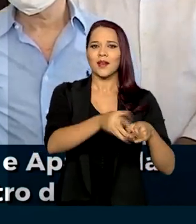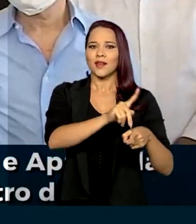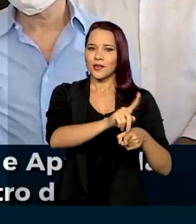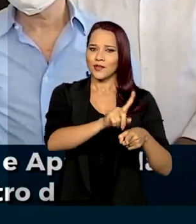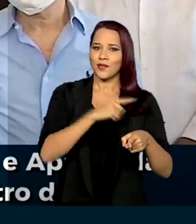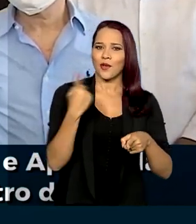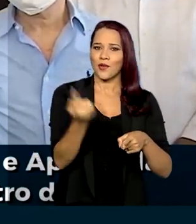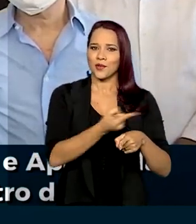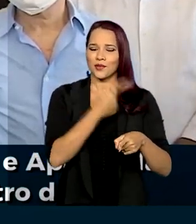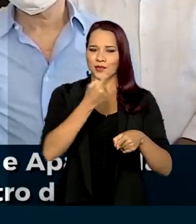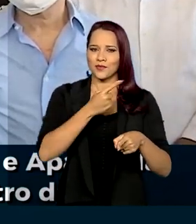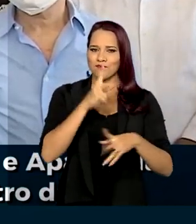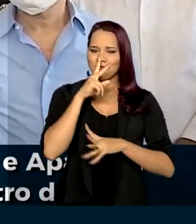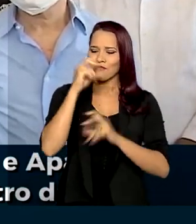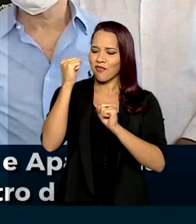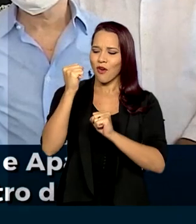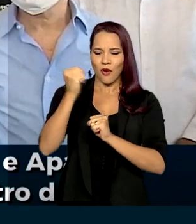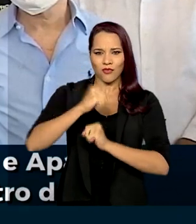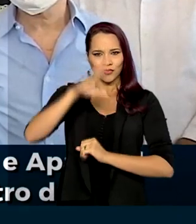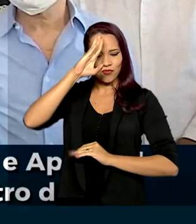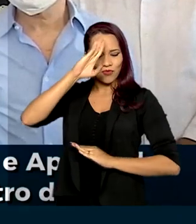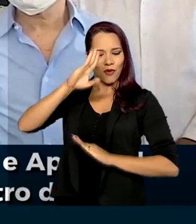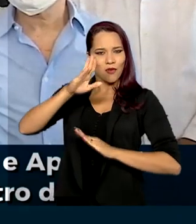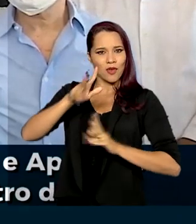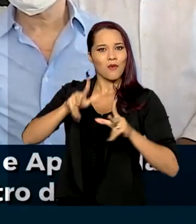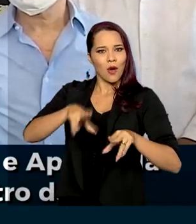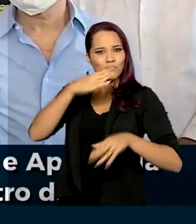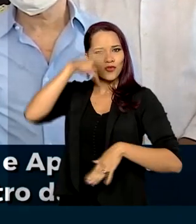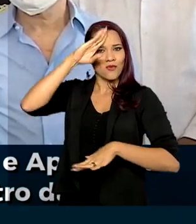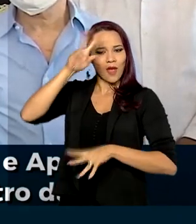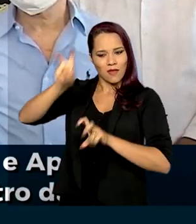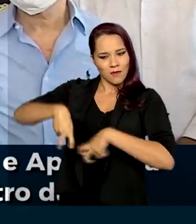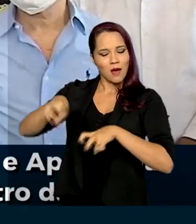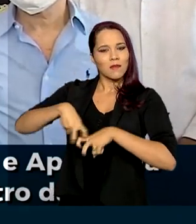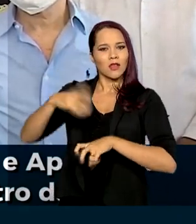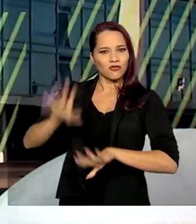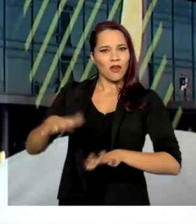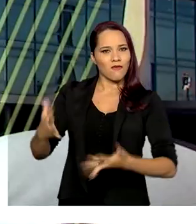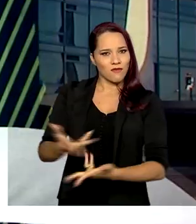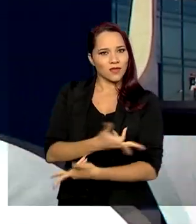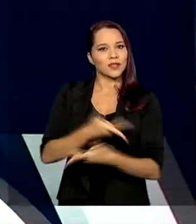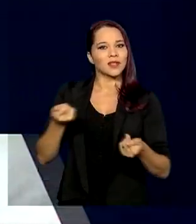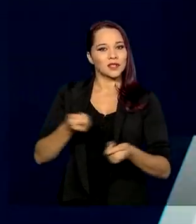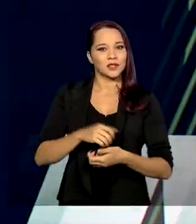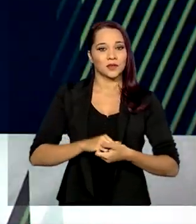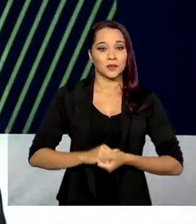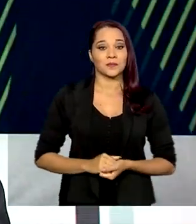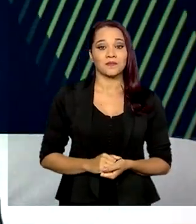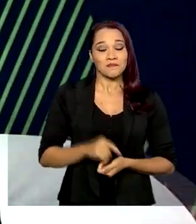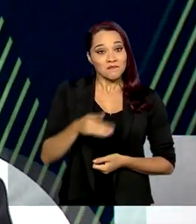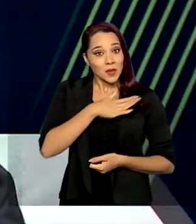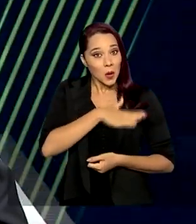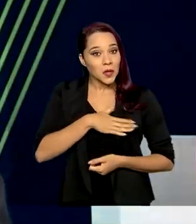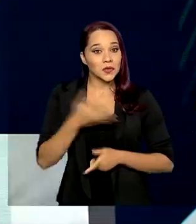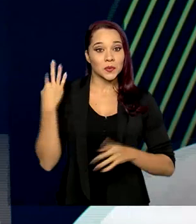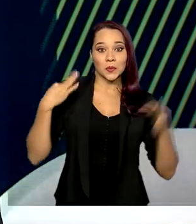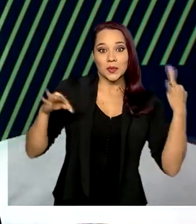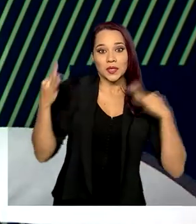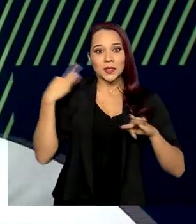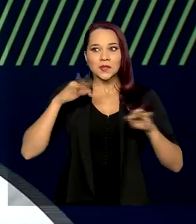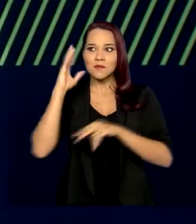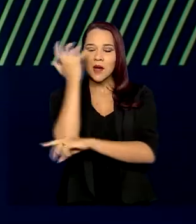os nossos bravos soldados do campo já são extremamente eficientes. Para quem gosta de turismo